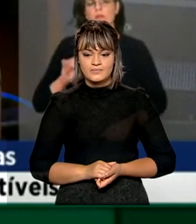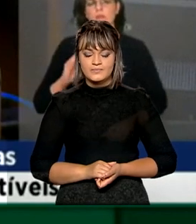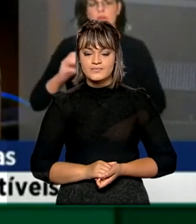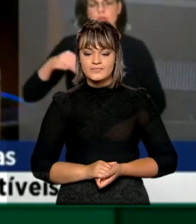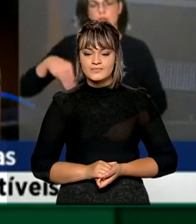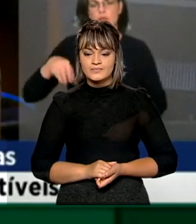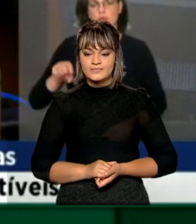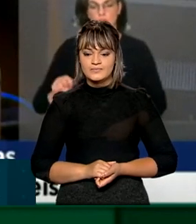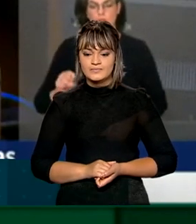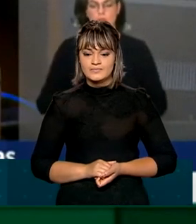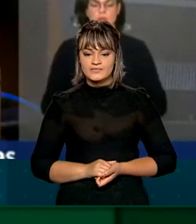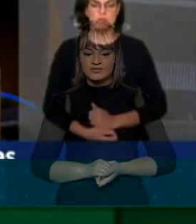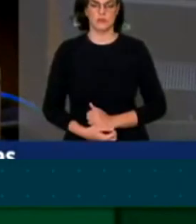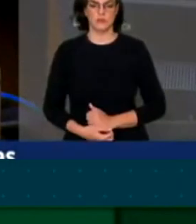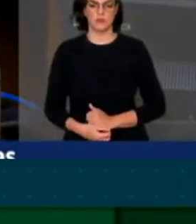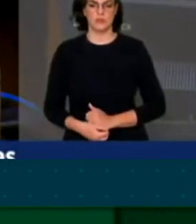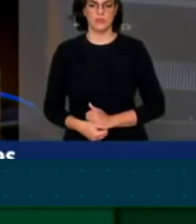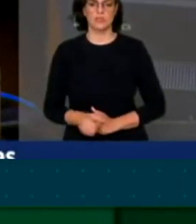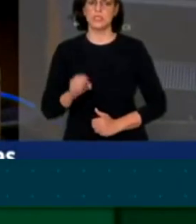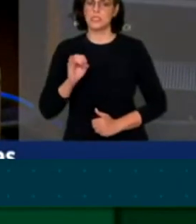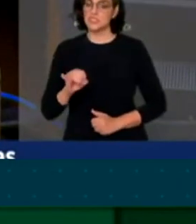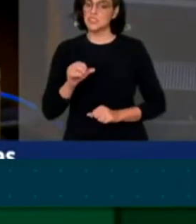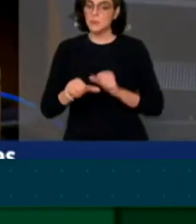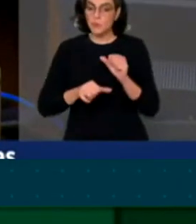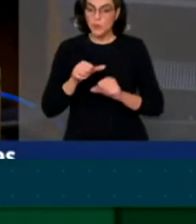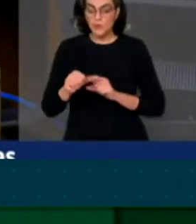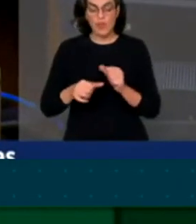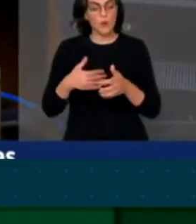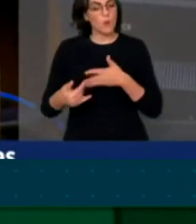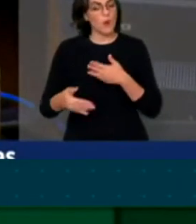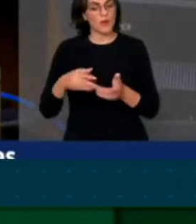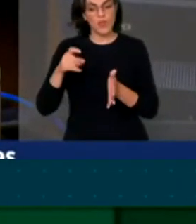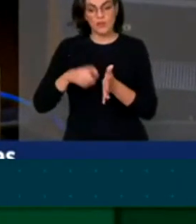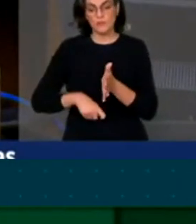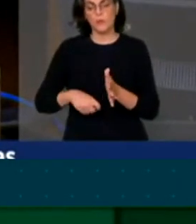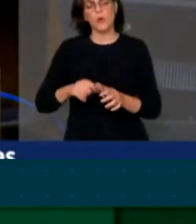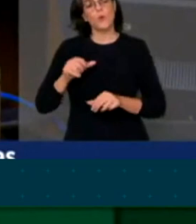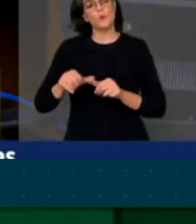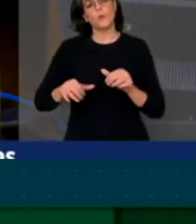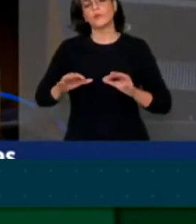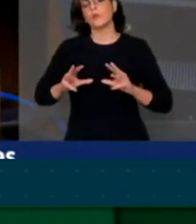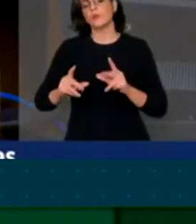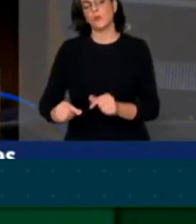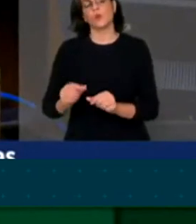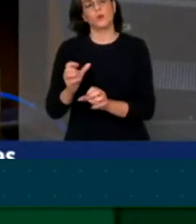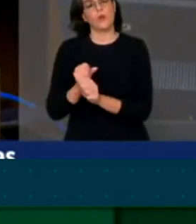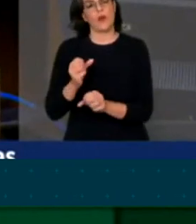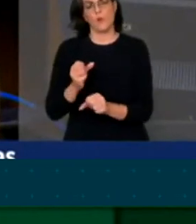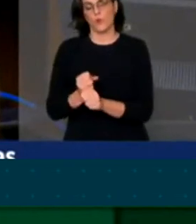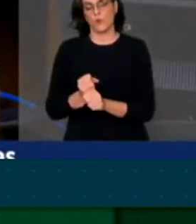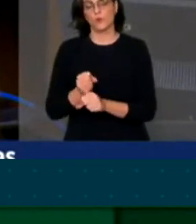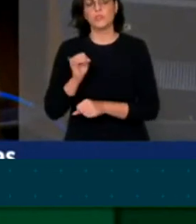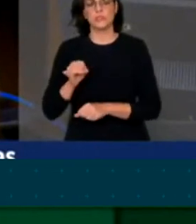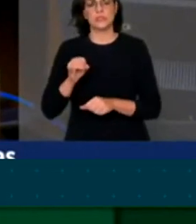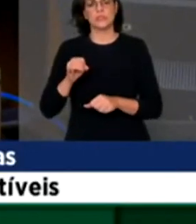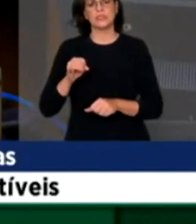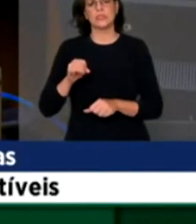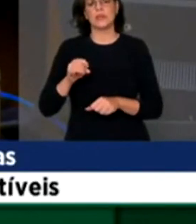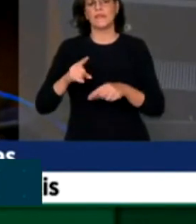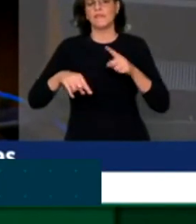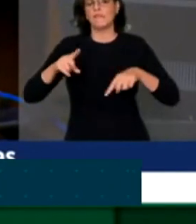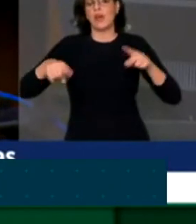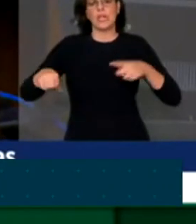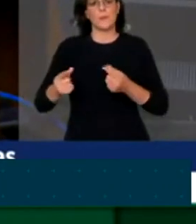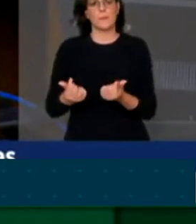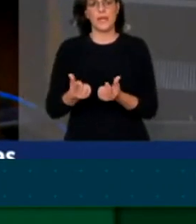dessa equação que seja modificada, modifica a equação inteira. Necessariamente, quando há uma flutuação nos preços, não significa que a Petrobras